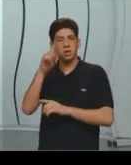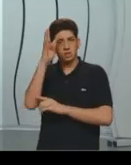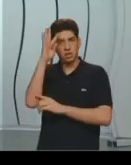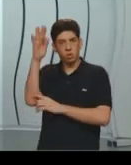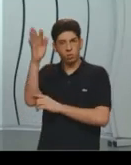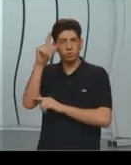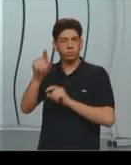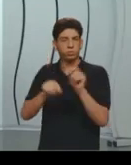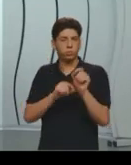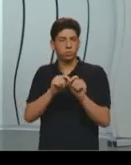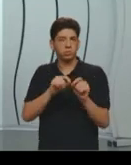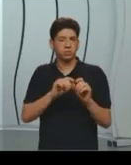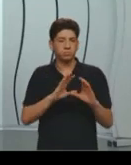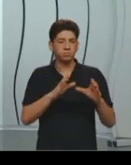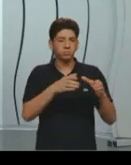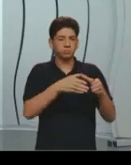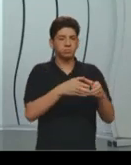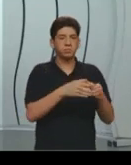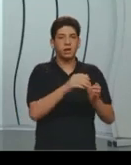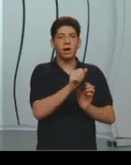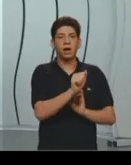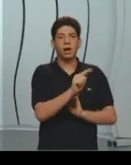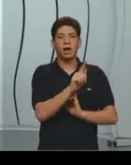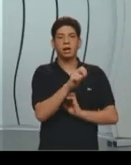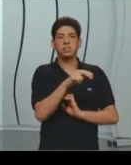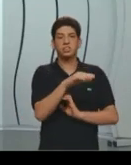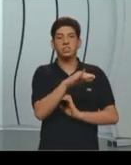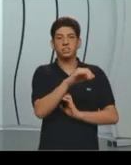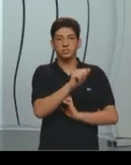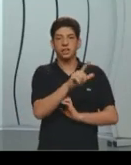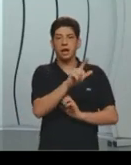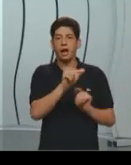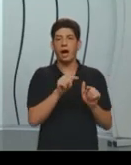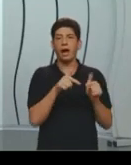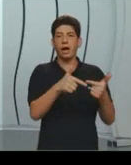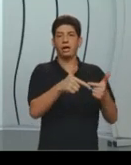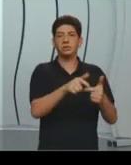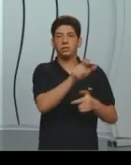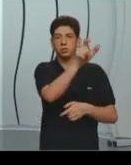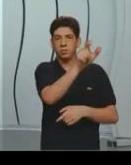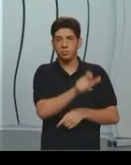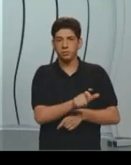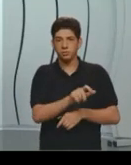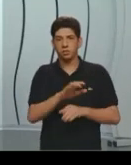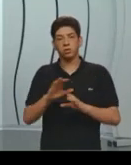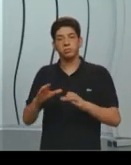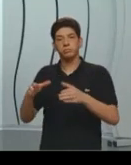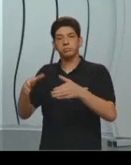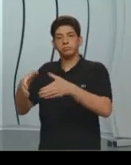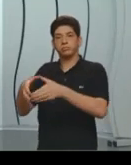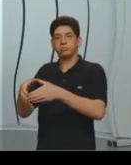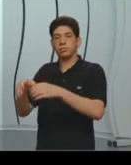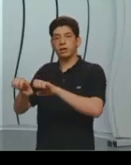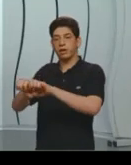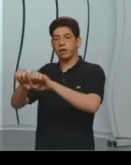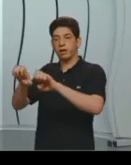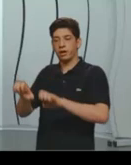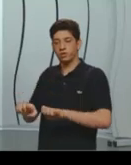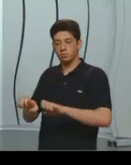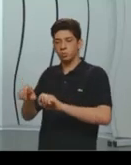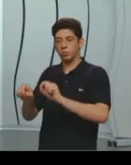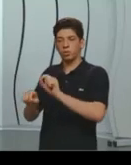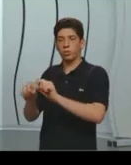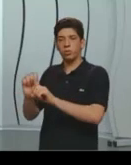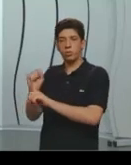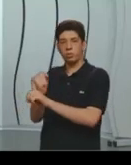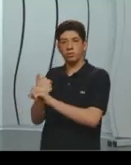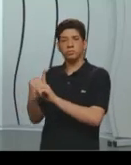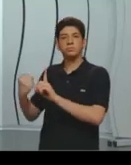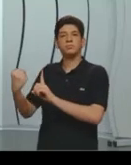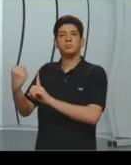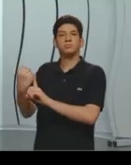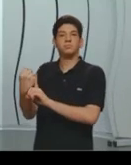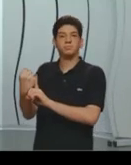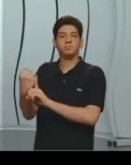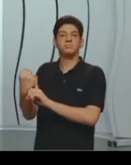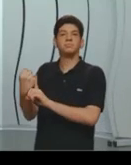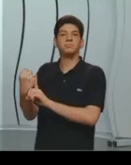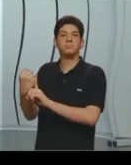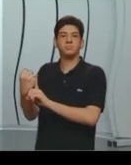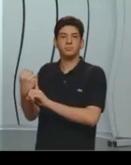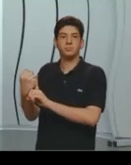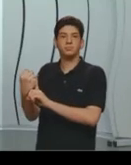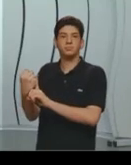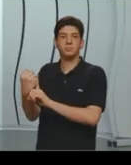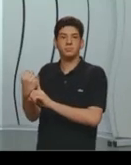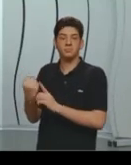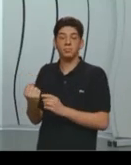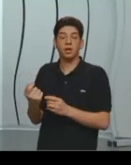dividem entre agência, que é a ação do indivíduo, e estrutura. Que vai ser justamente a sociedade dar ou não